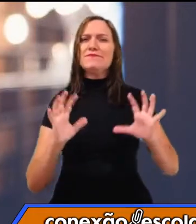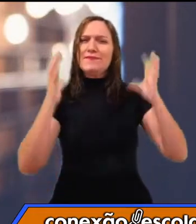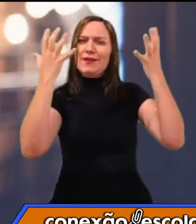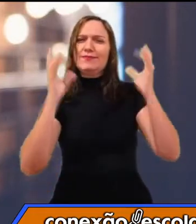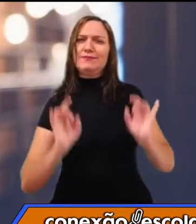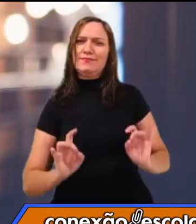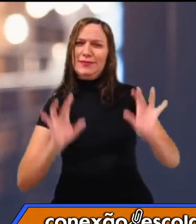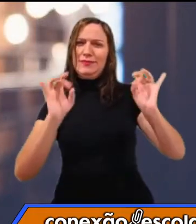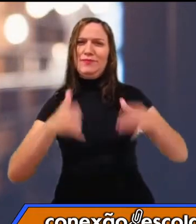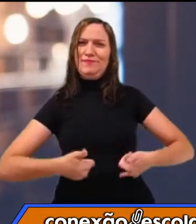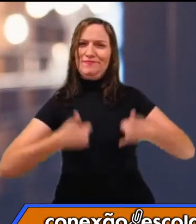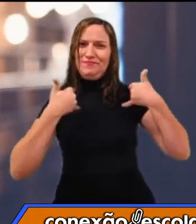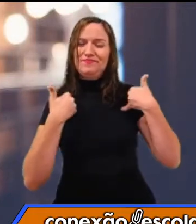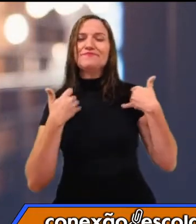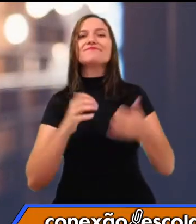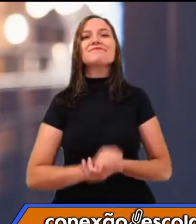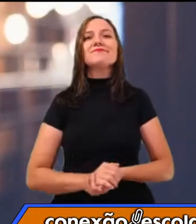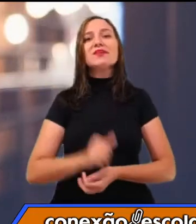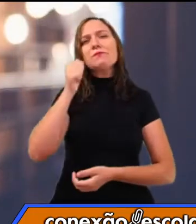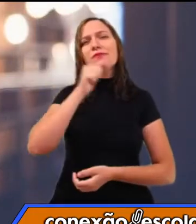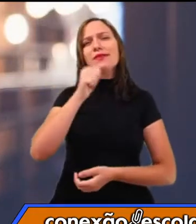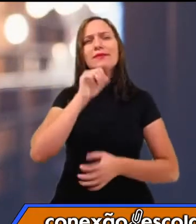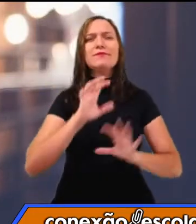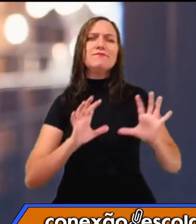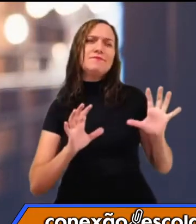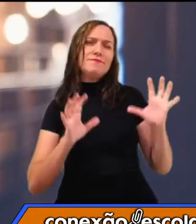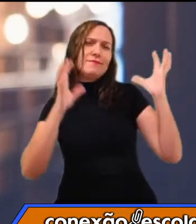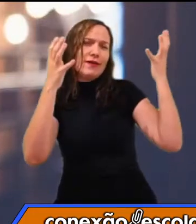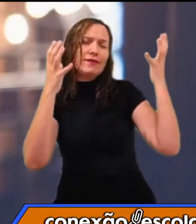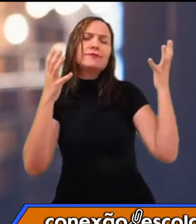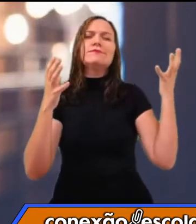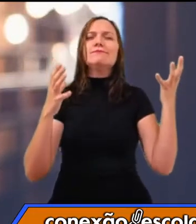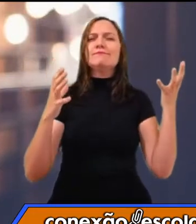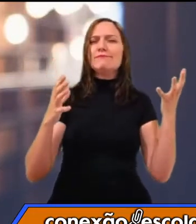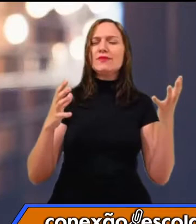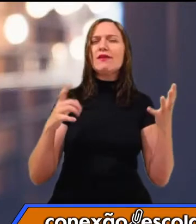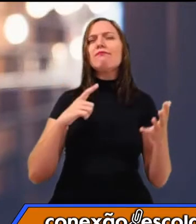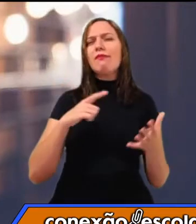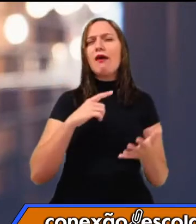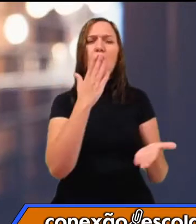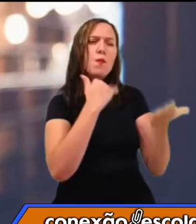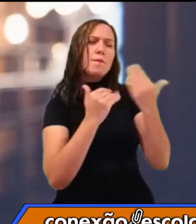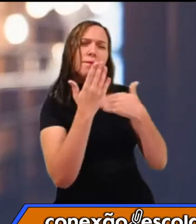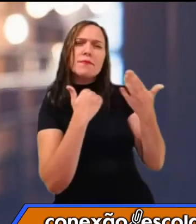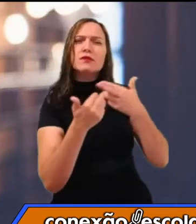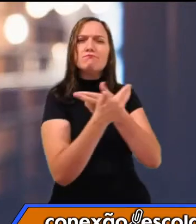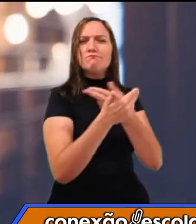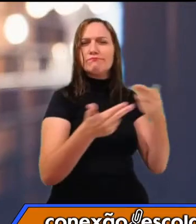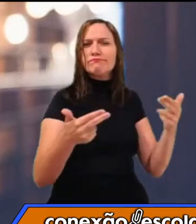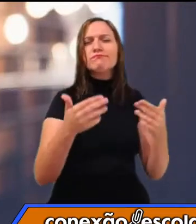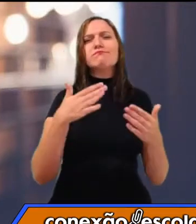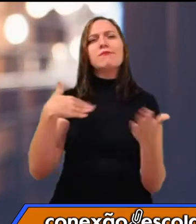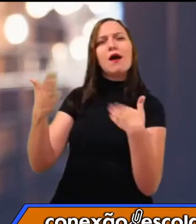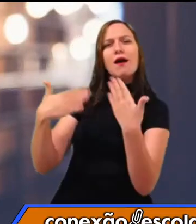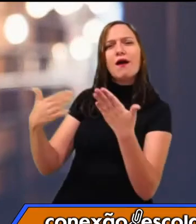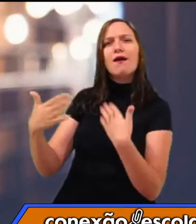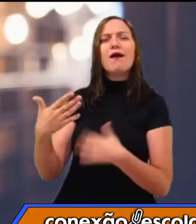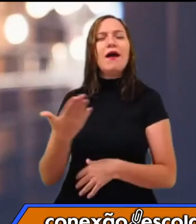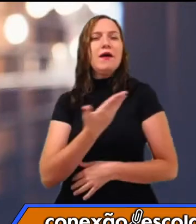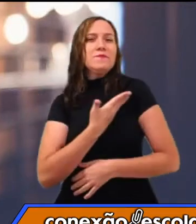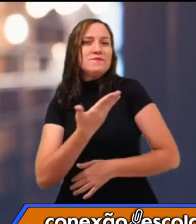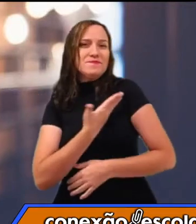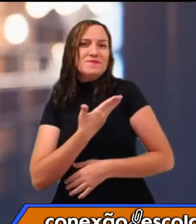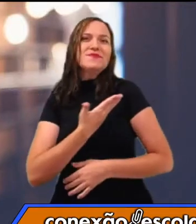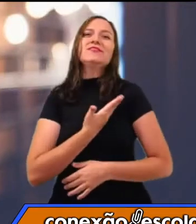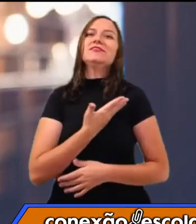Se a menina está na festa, né? Muita comida, muitas conversas, as amigas,